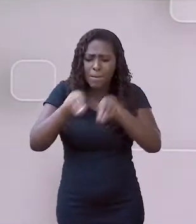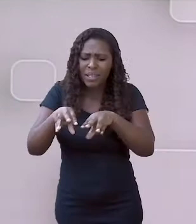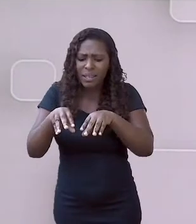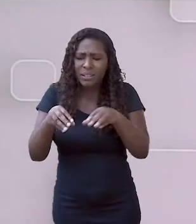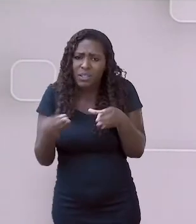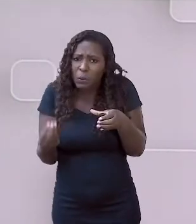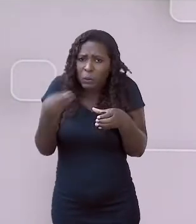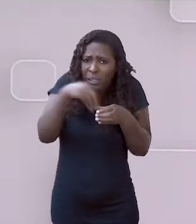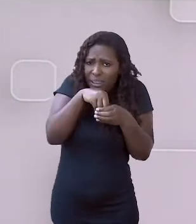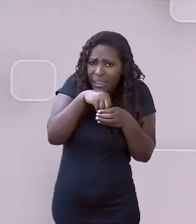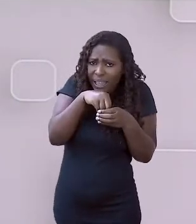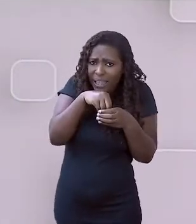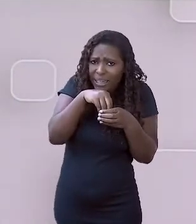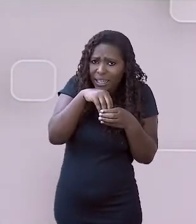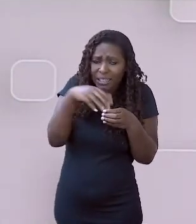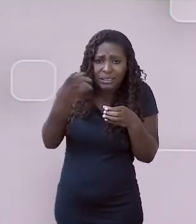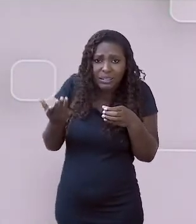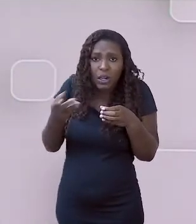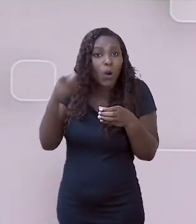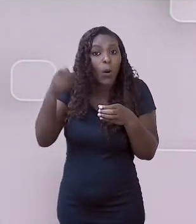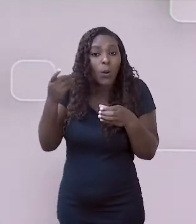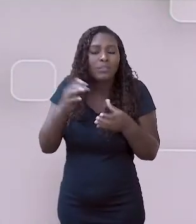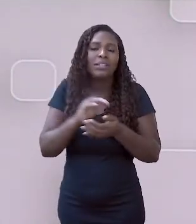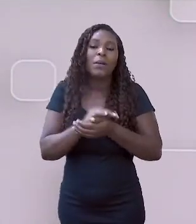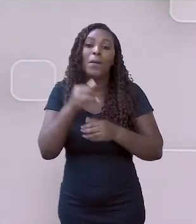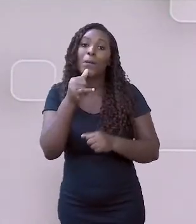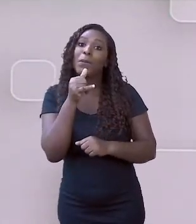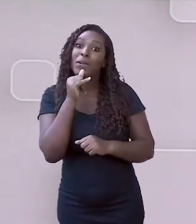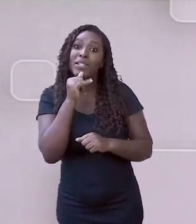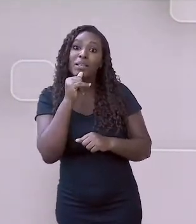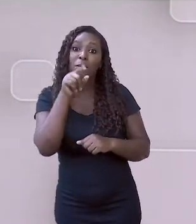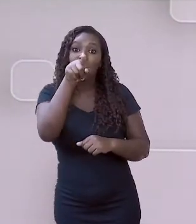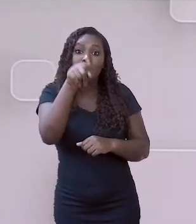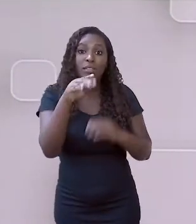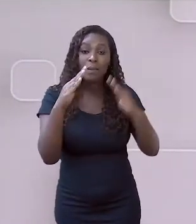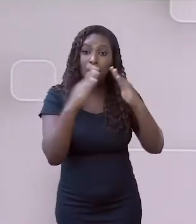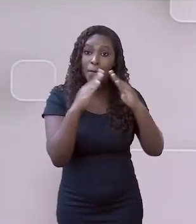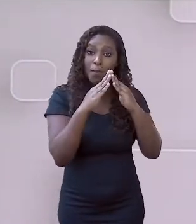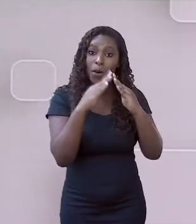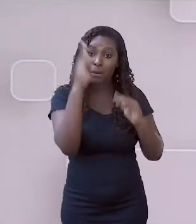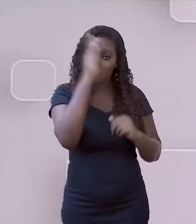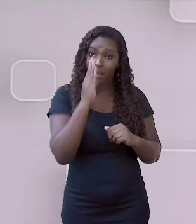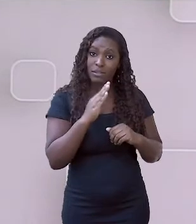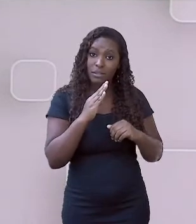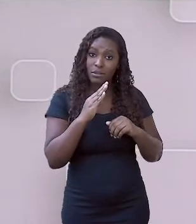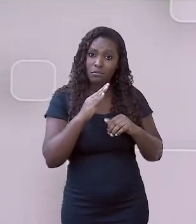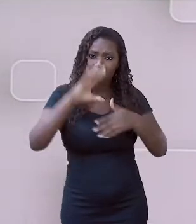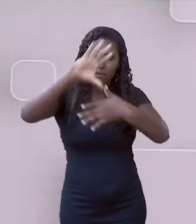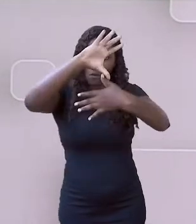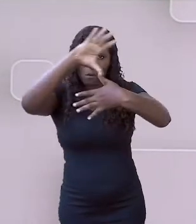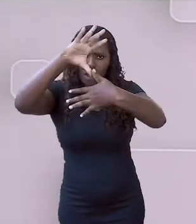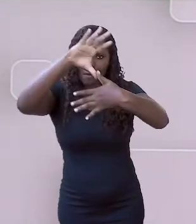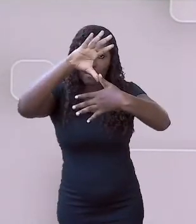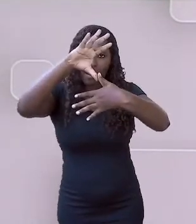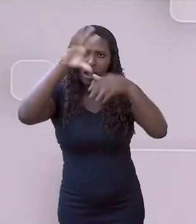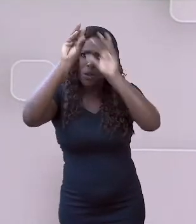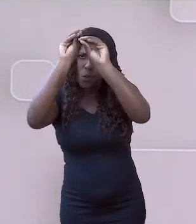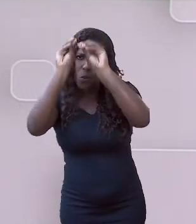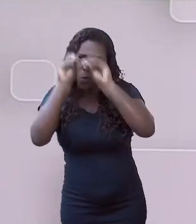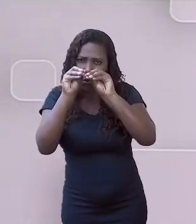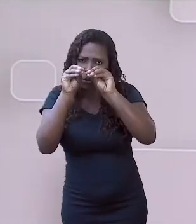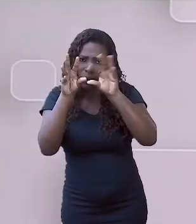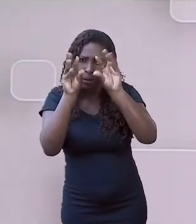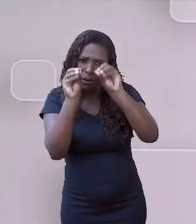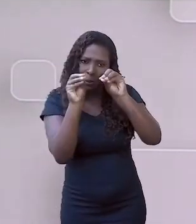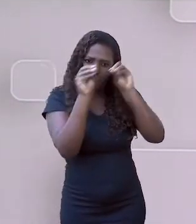um tio em outra cidade. Você está de férias, não é agora. No caso, agora não,